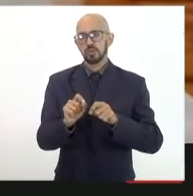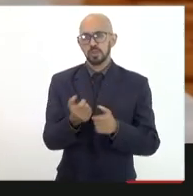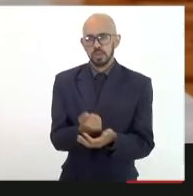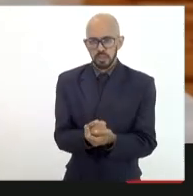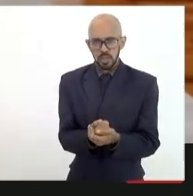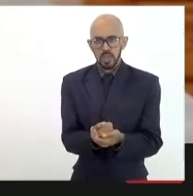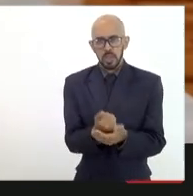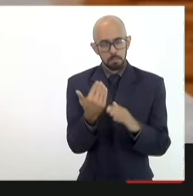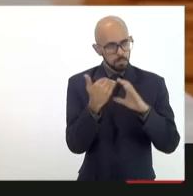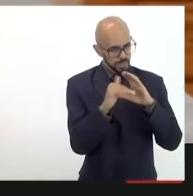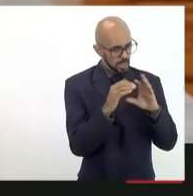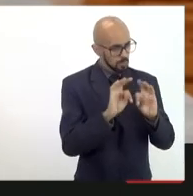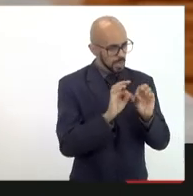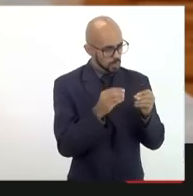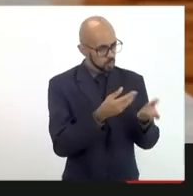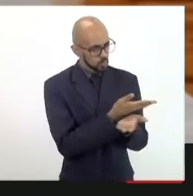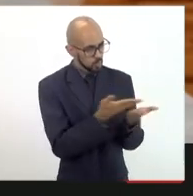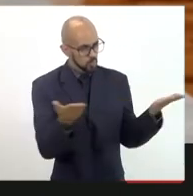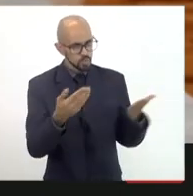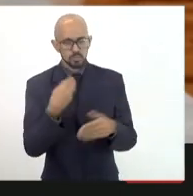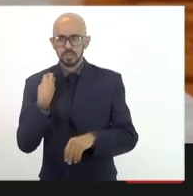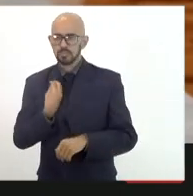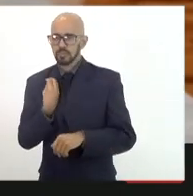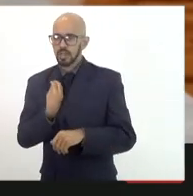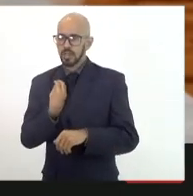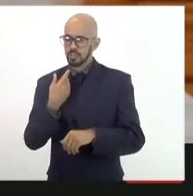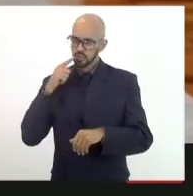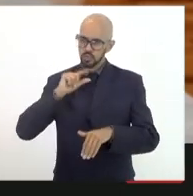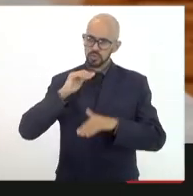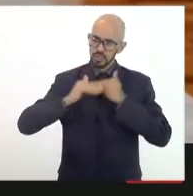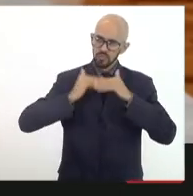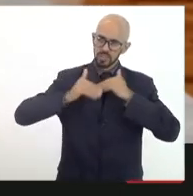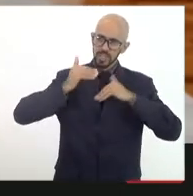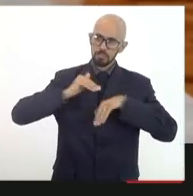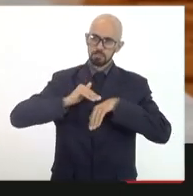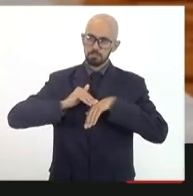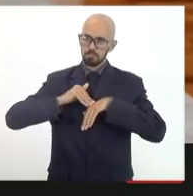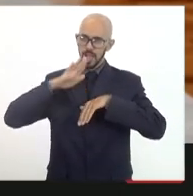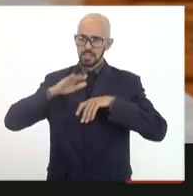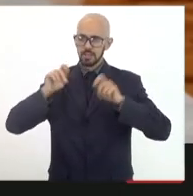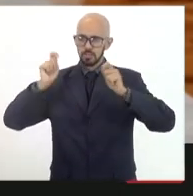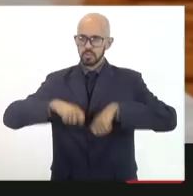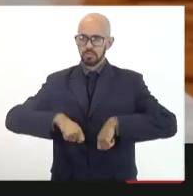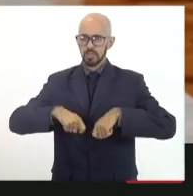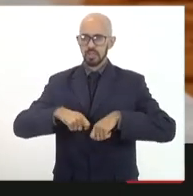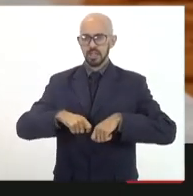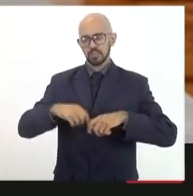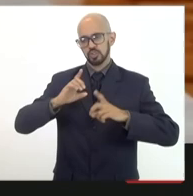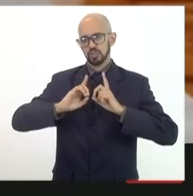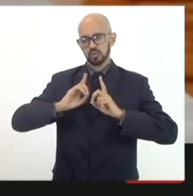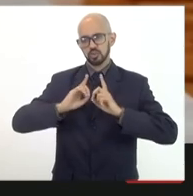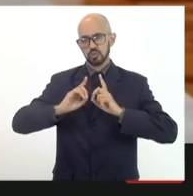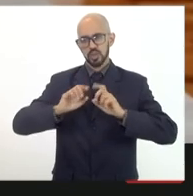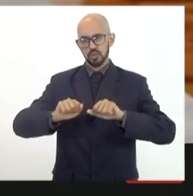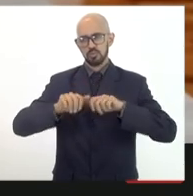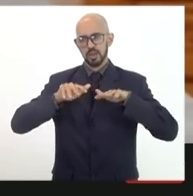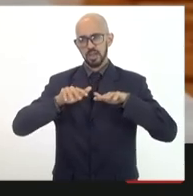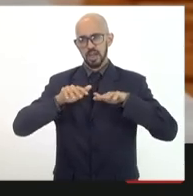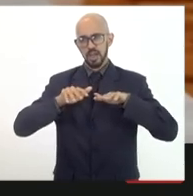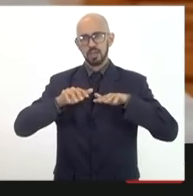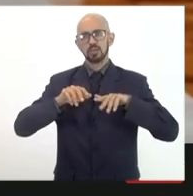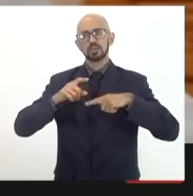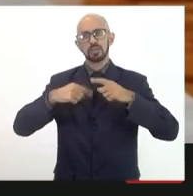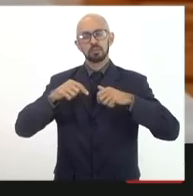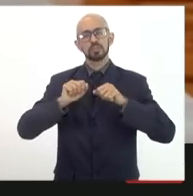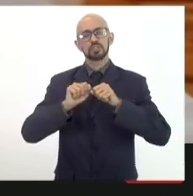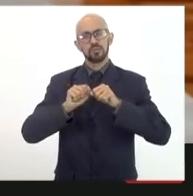mandar para todos os presentes para que a possa avançar ainda mais na possibilidade da primeira discussão no plenário e aí sim vamos fazer audiências